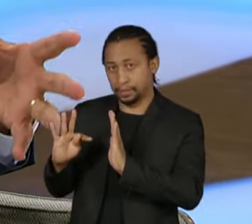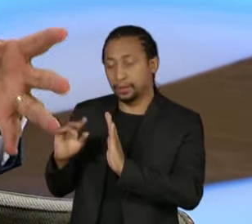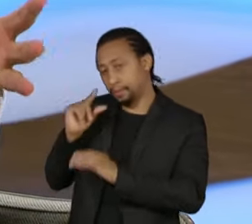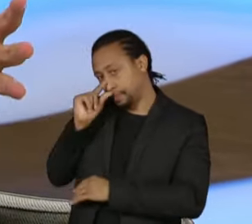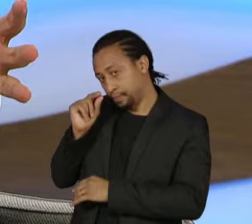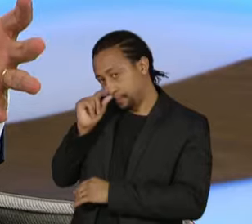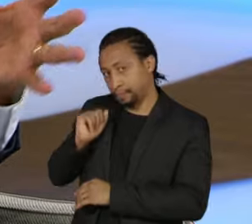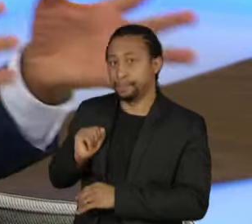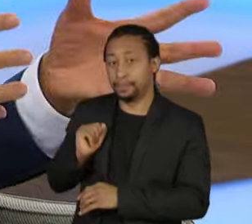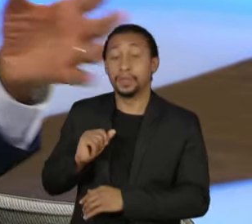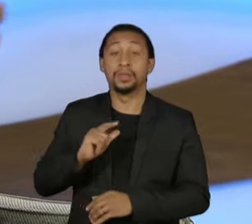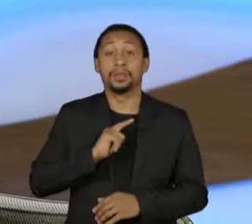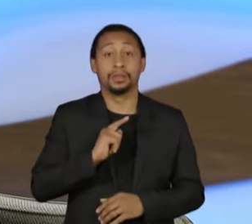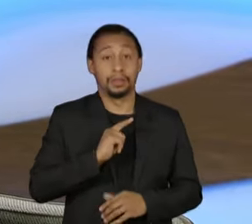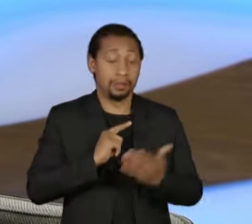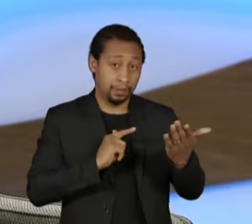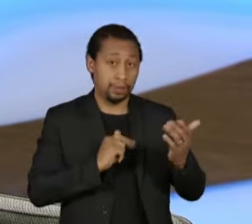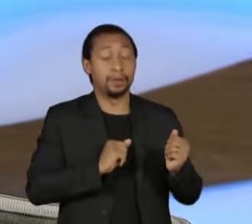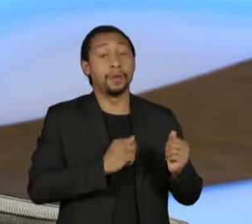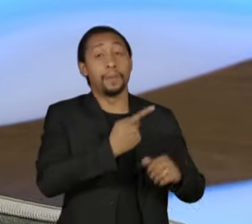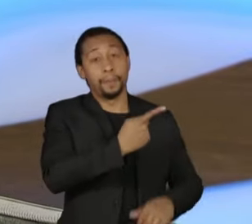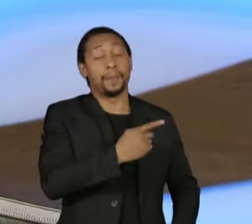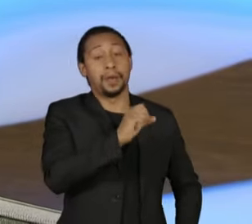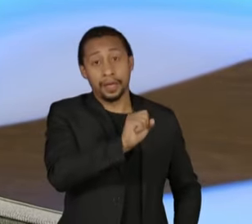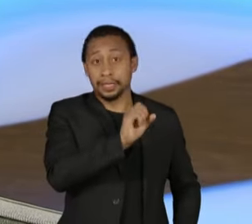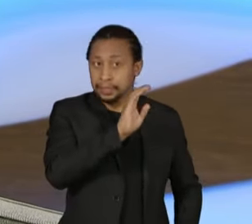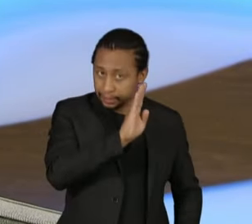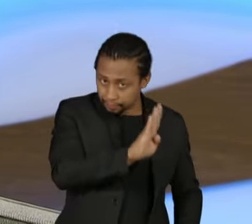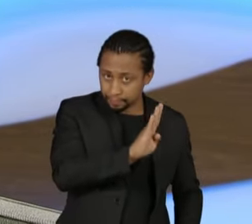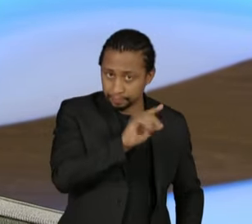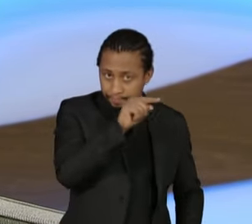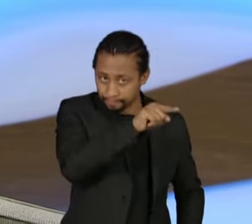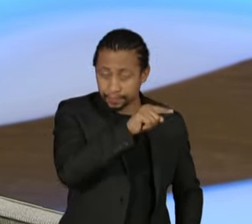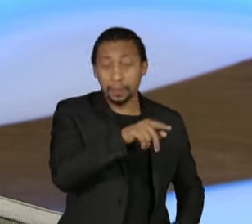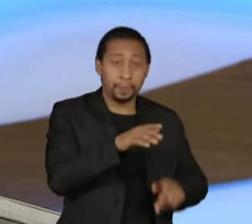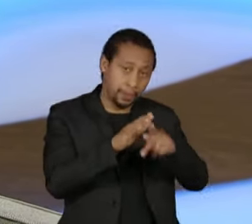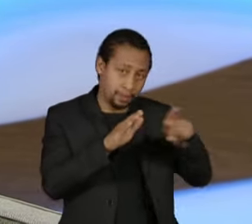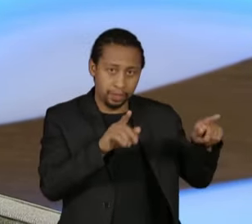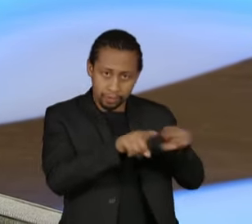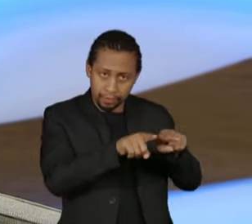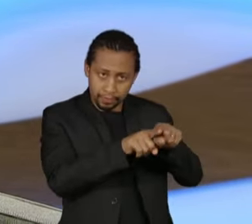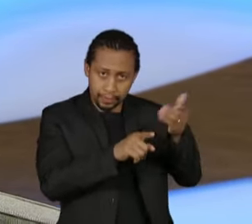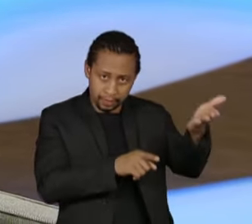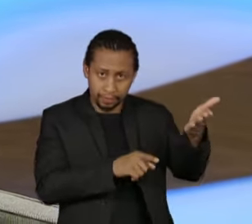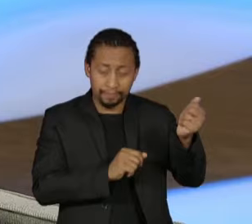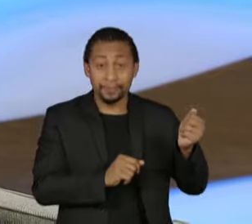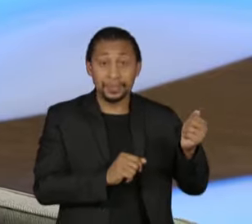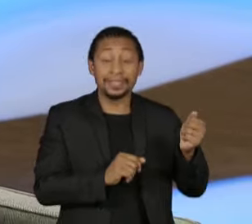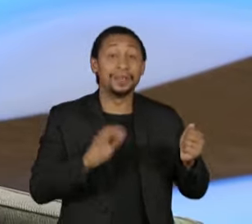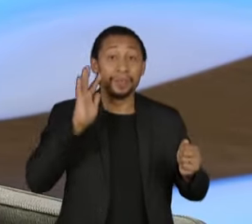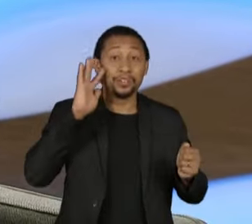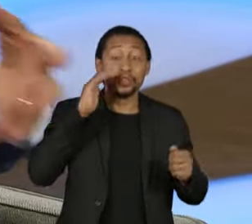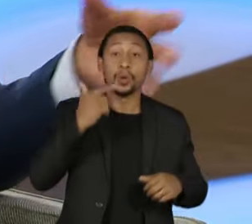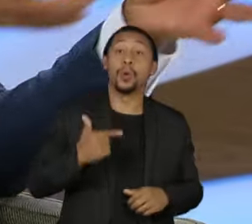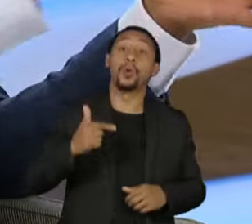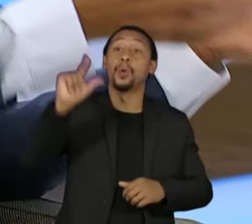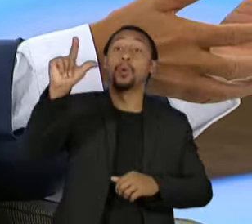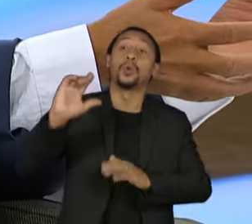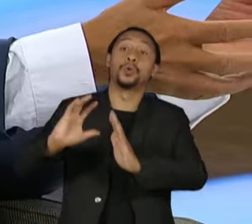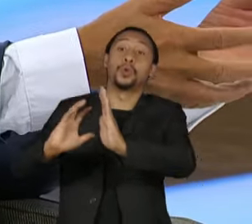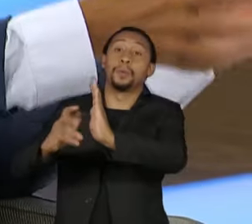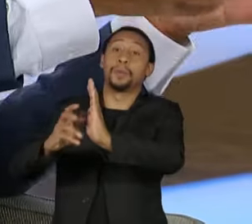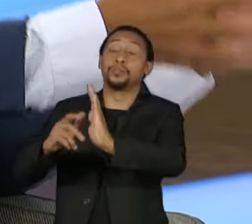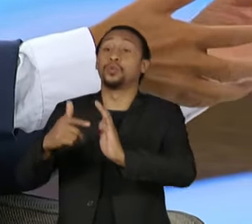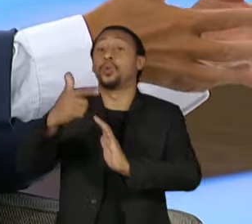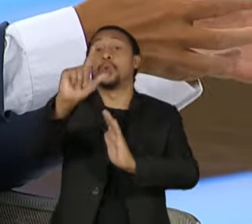socialista brasileiro, que é o PSB. Então, se você tem na presidência de uma casa um outro partido, na